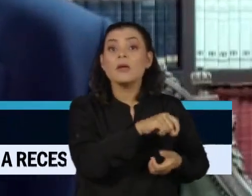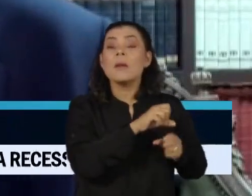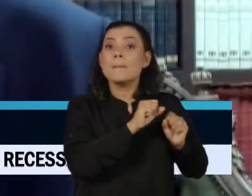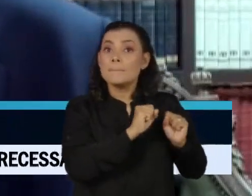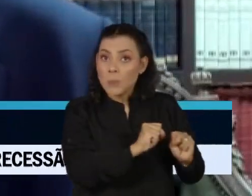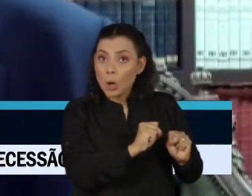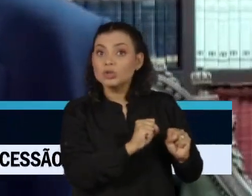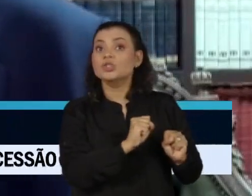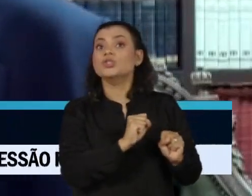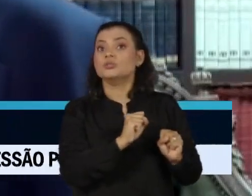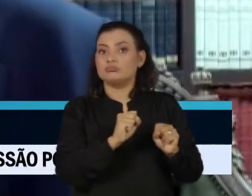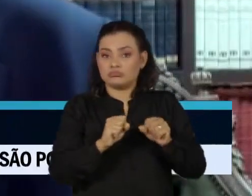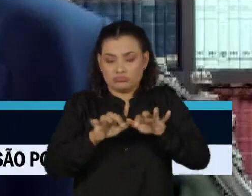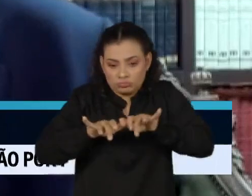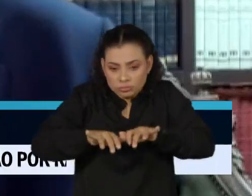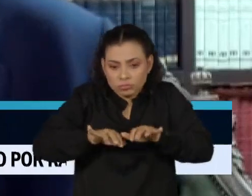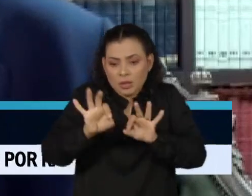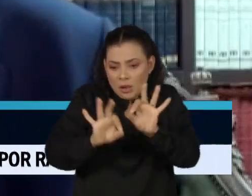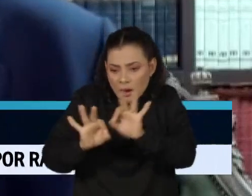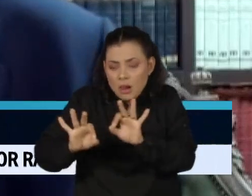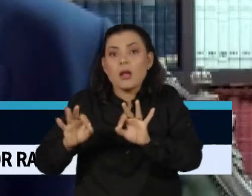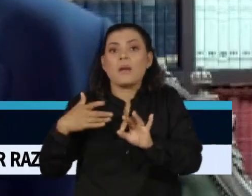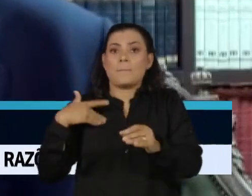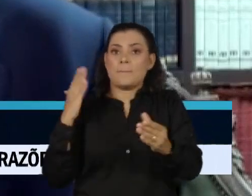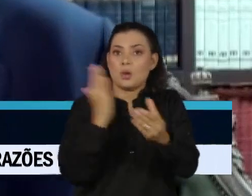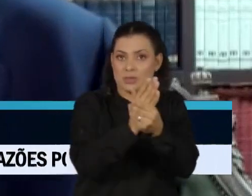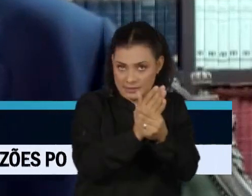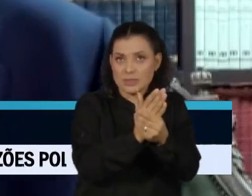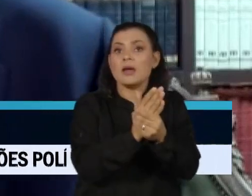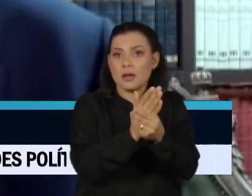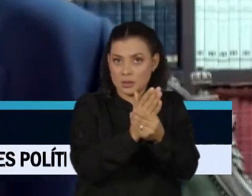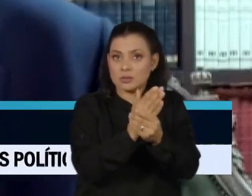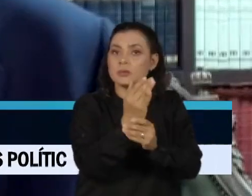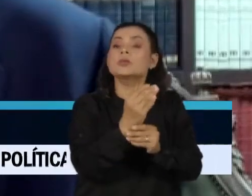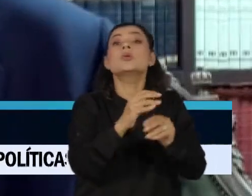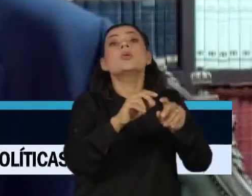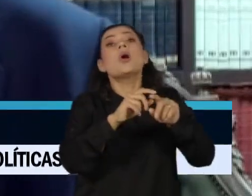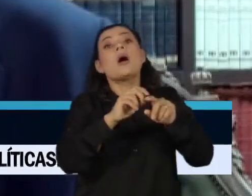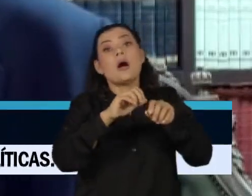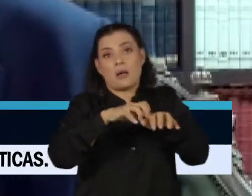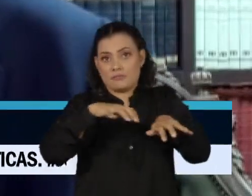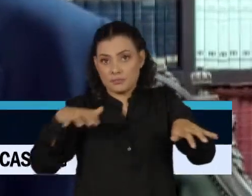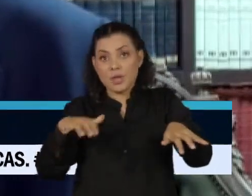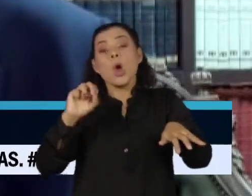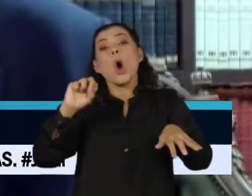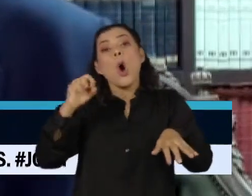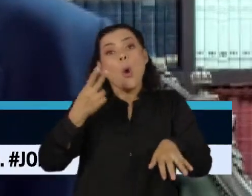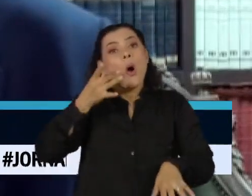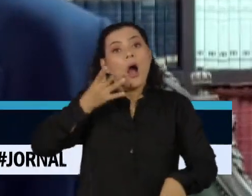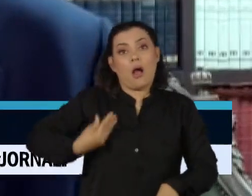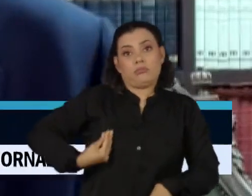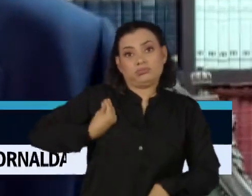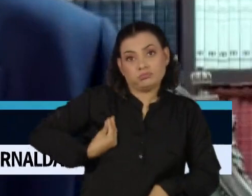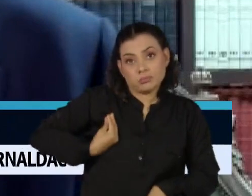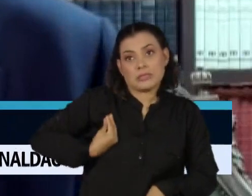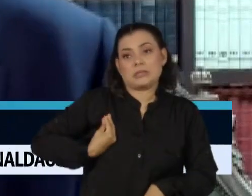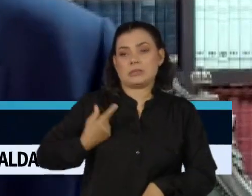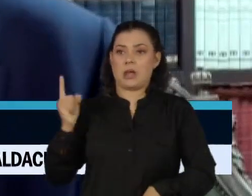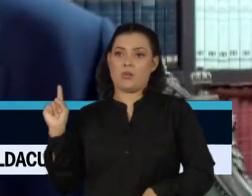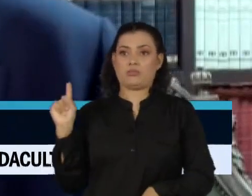eletrônico ou se nós teremos a sessão normal, a sessão